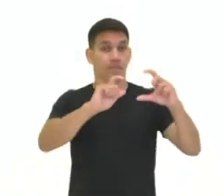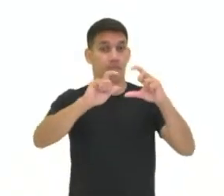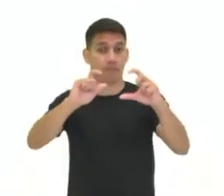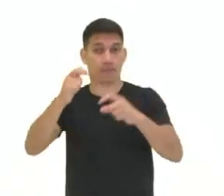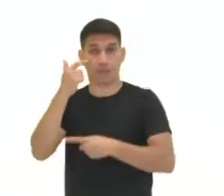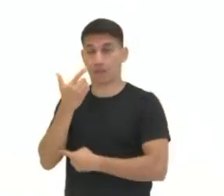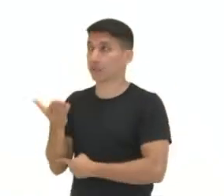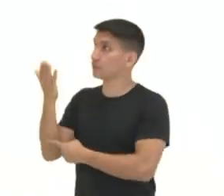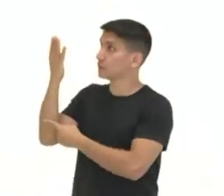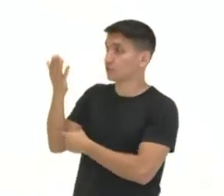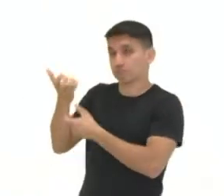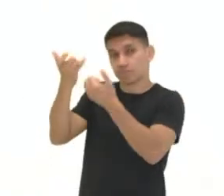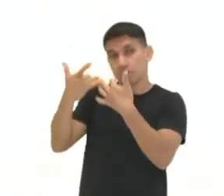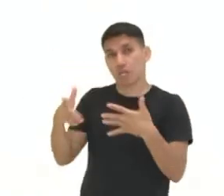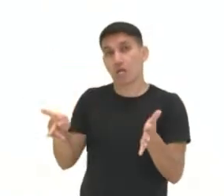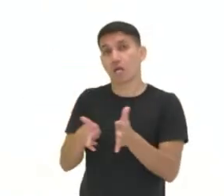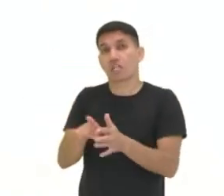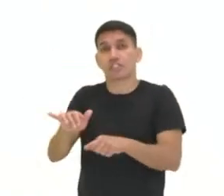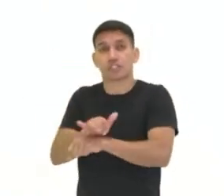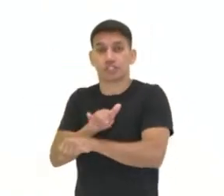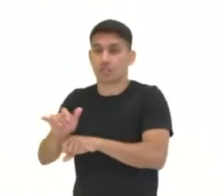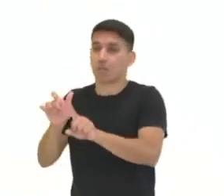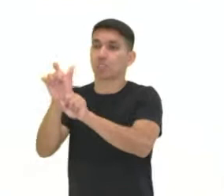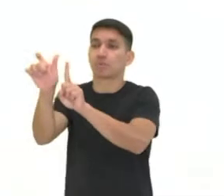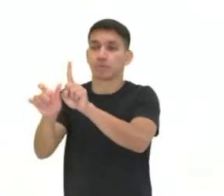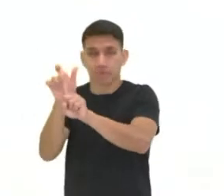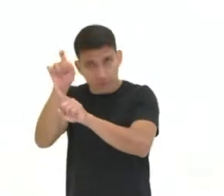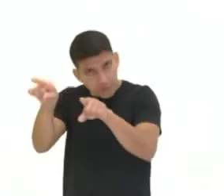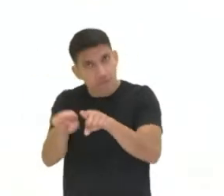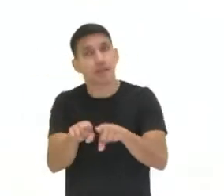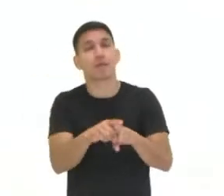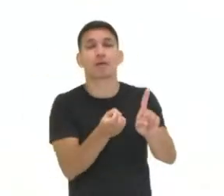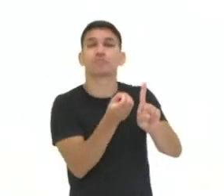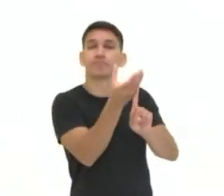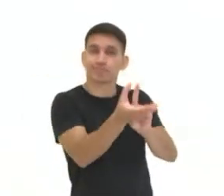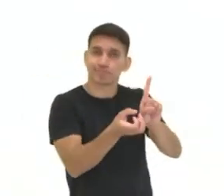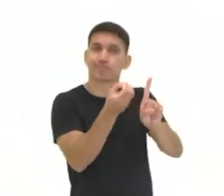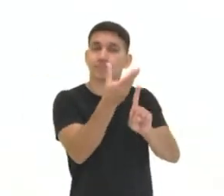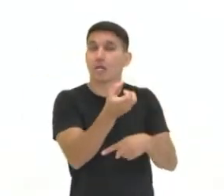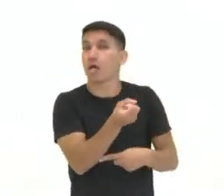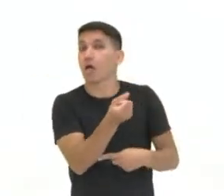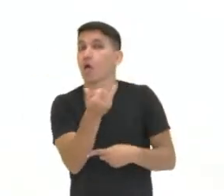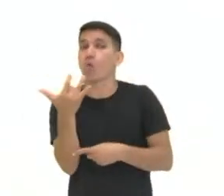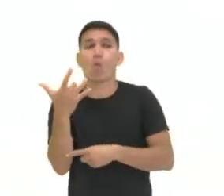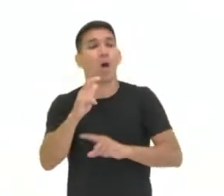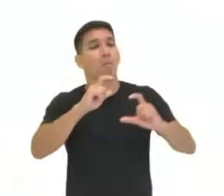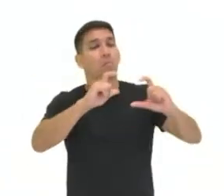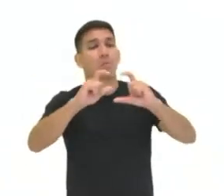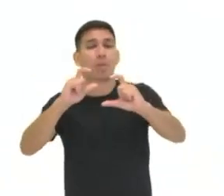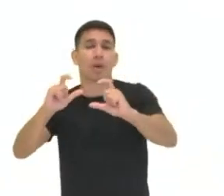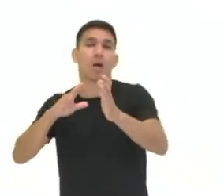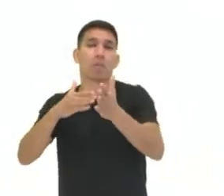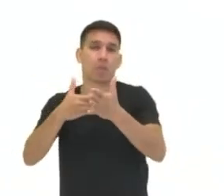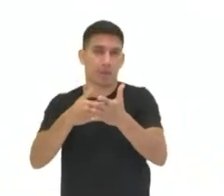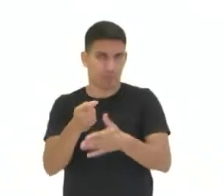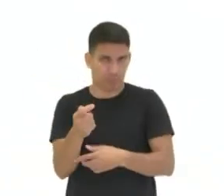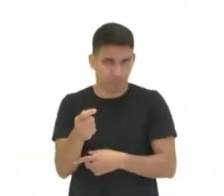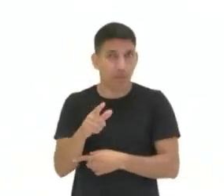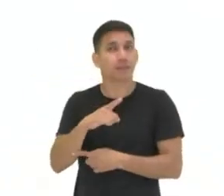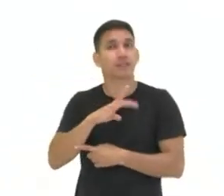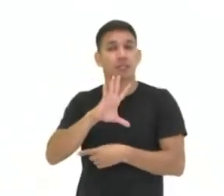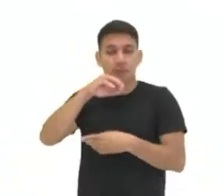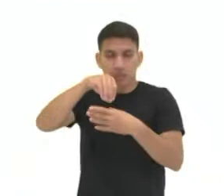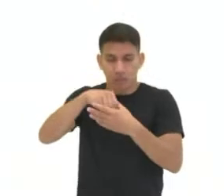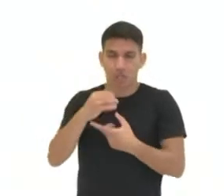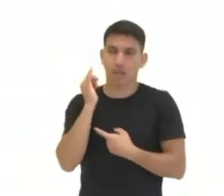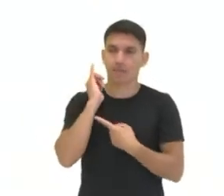apresentam recursos verbais e não verbais, a quantidade de quadrinhos é limitada, há uma narrativa em quadrinhos que